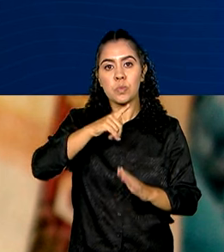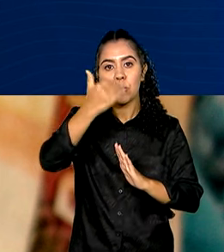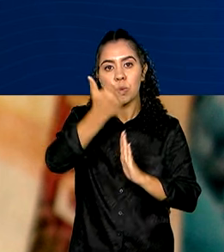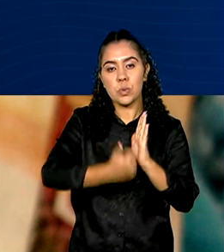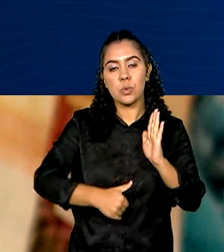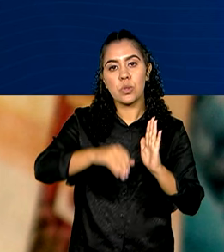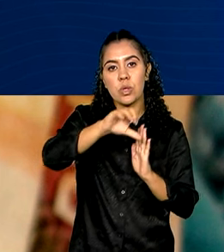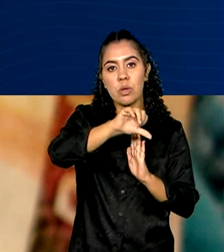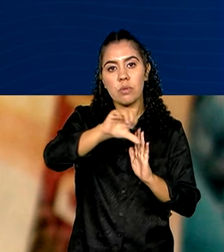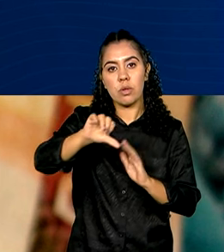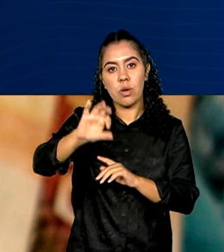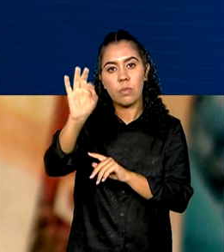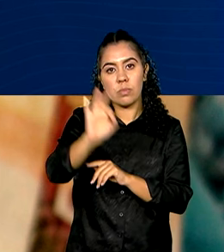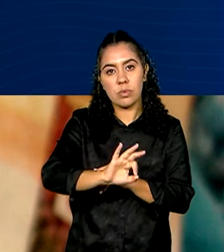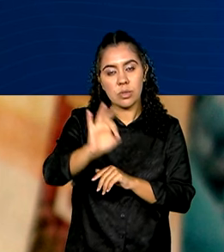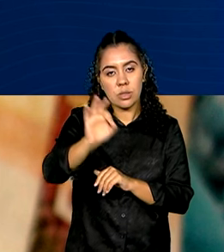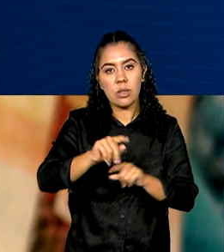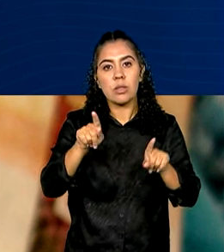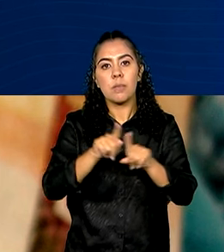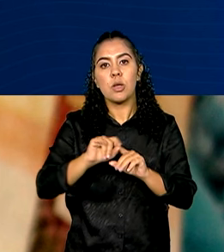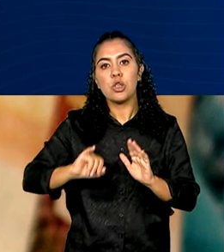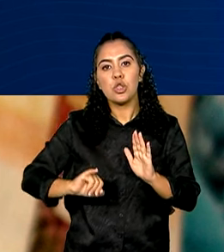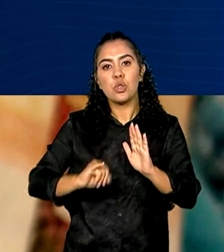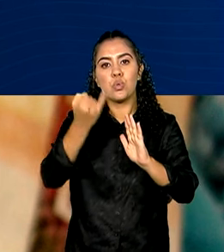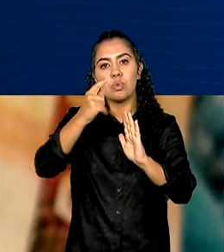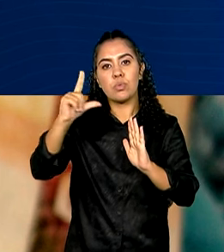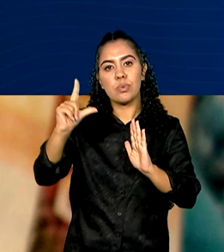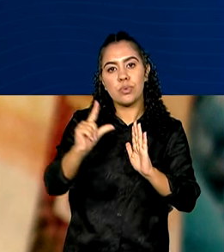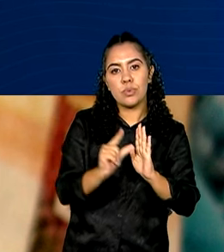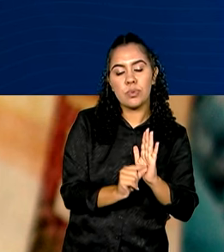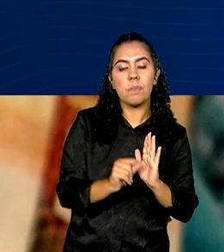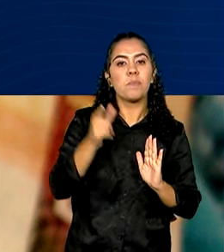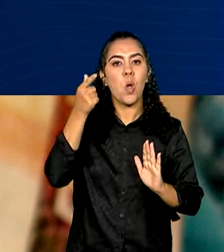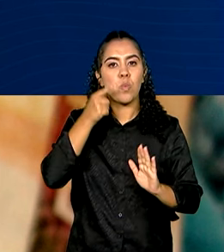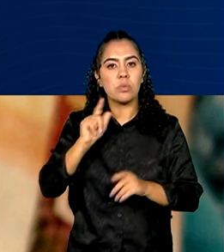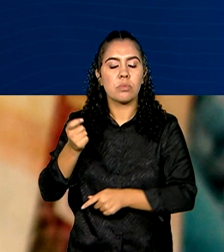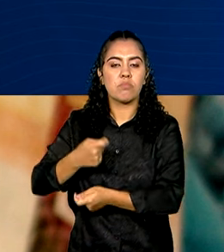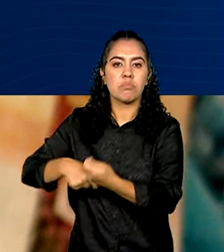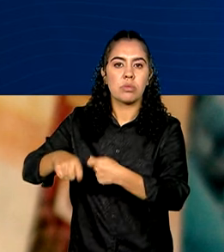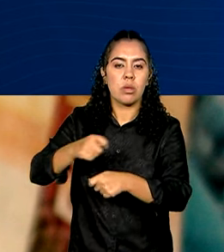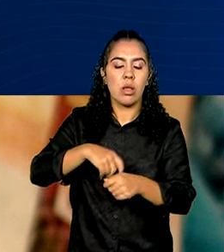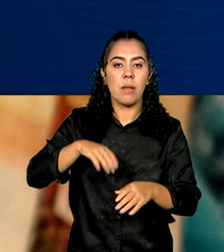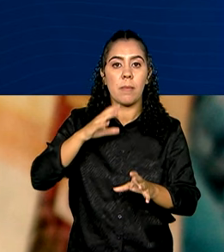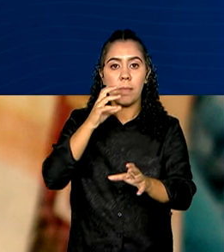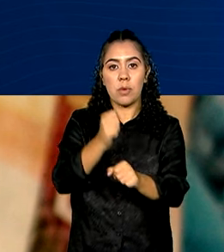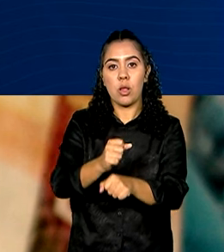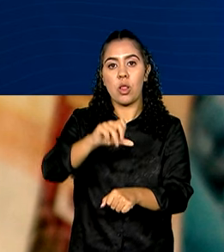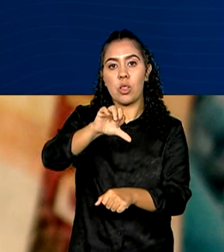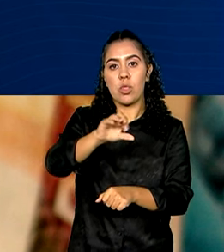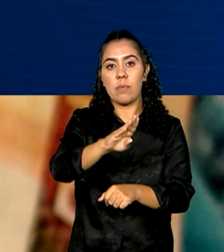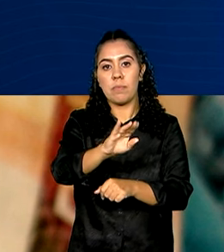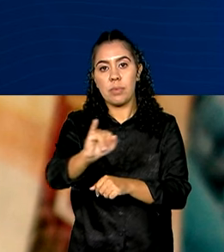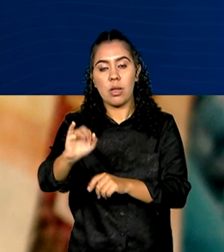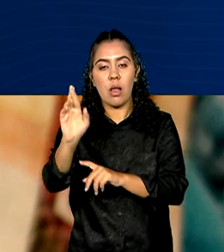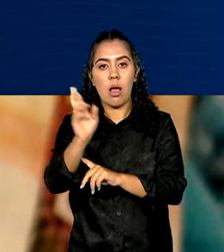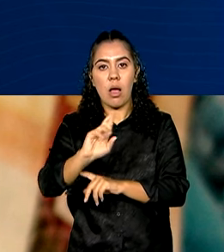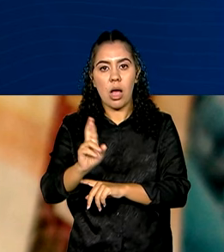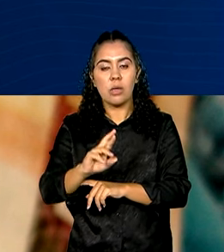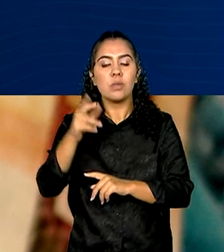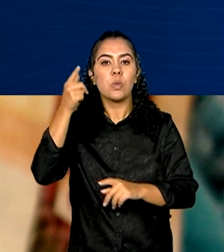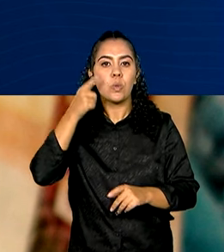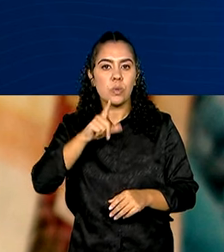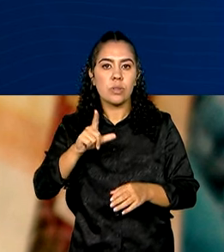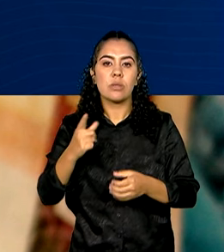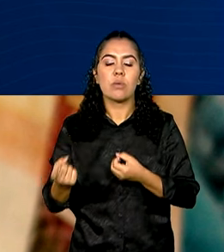e 100% na cobrança dos juros, já proporcionou a renegociação de R$ 9 bilhões e garantiu um retorno de R